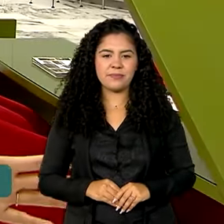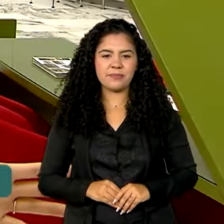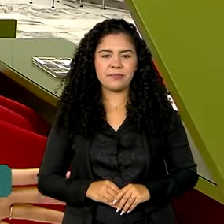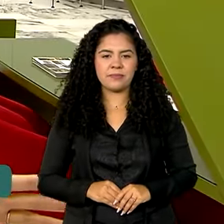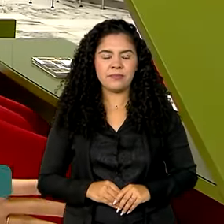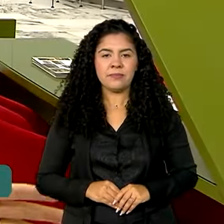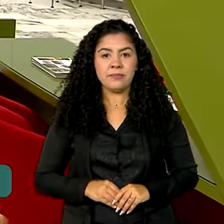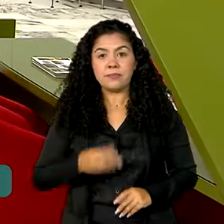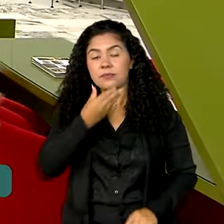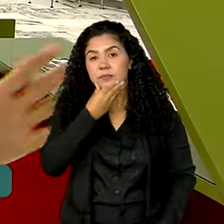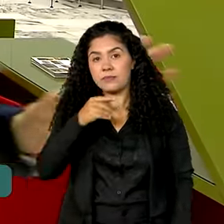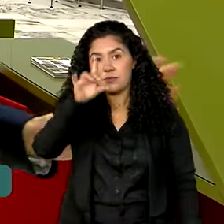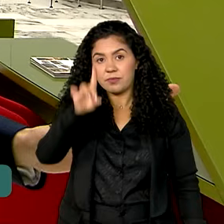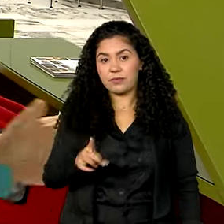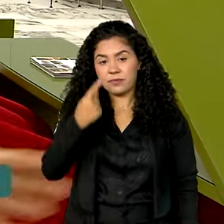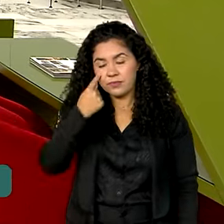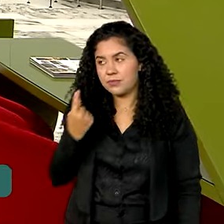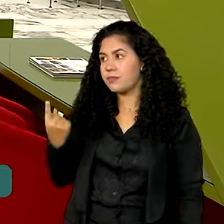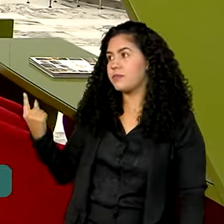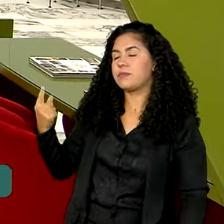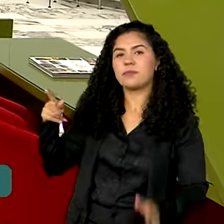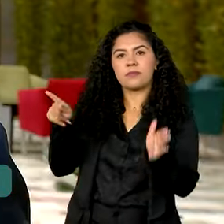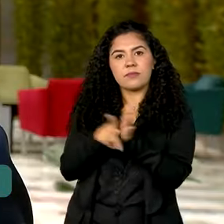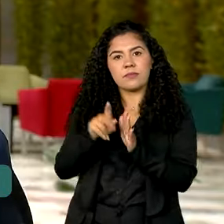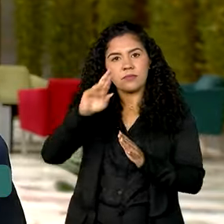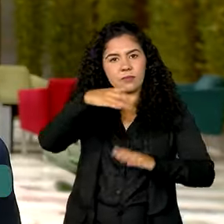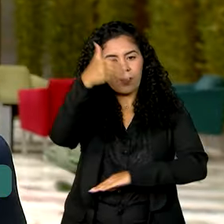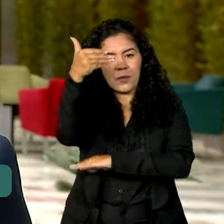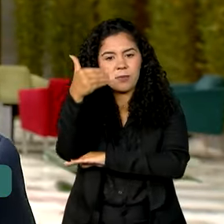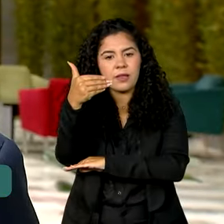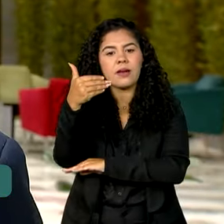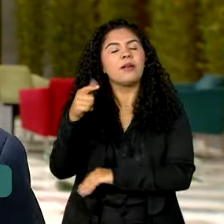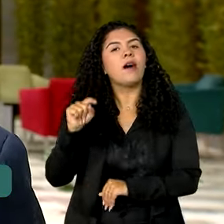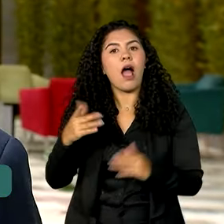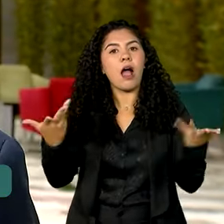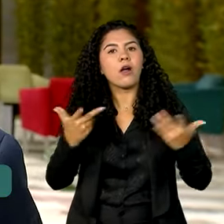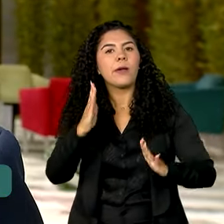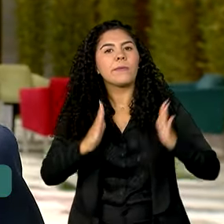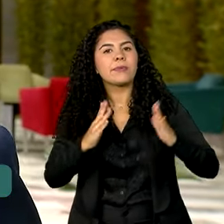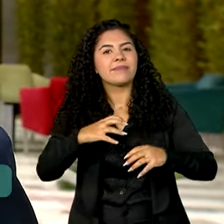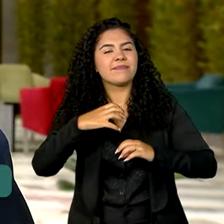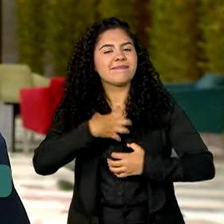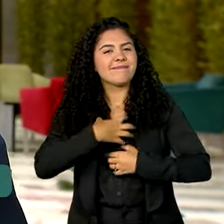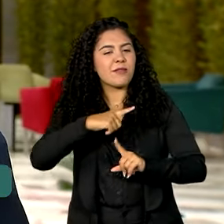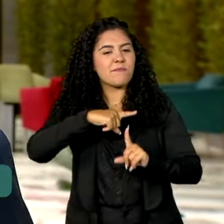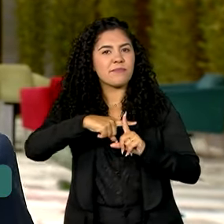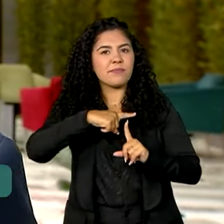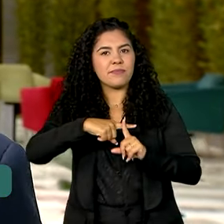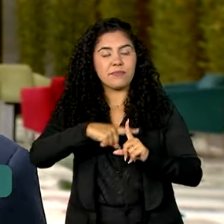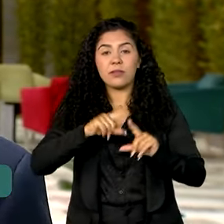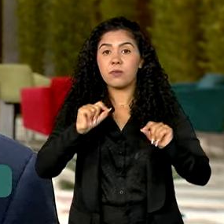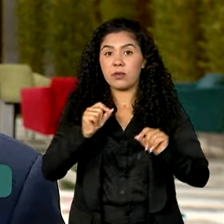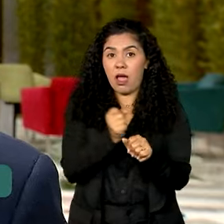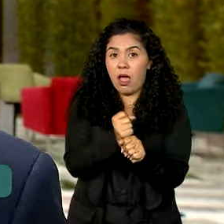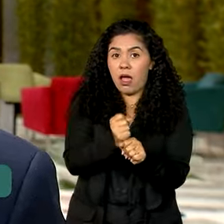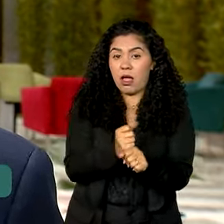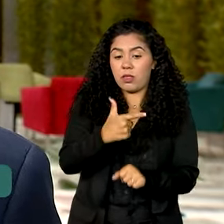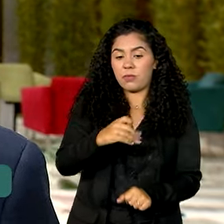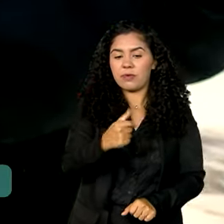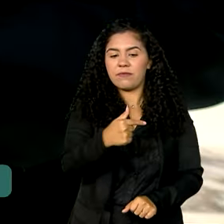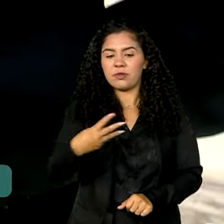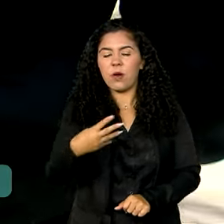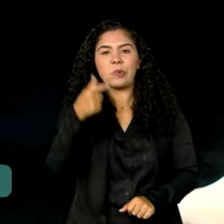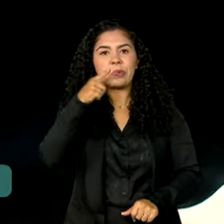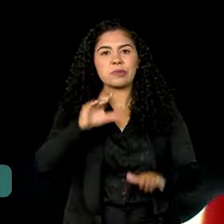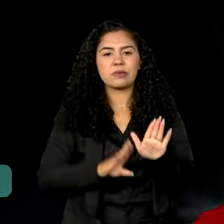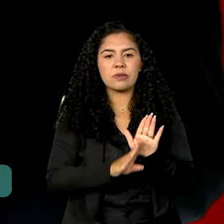Para o diretor-geral do hotel onde Guilherme trabalha, o momento é mesmo de otimismo. Segundo ele, em 2024 houve